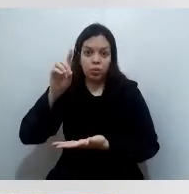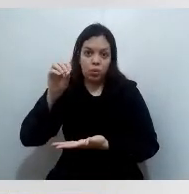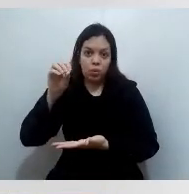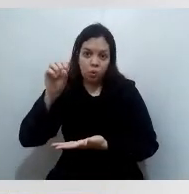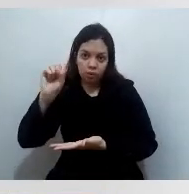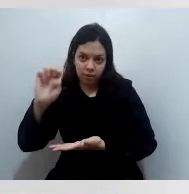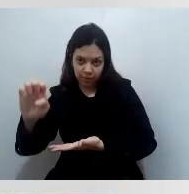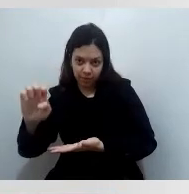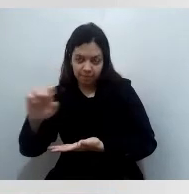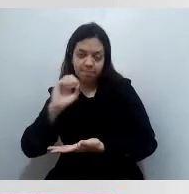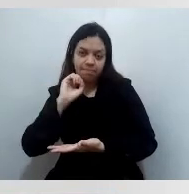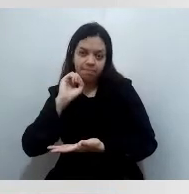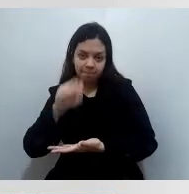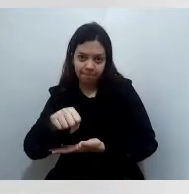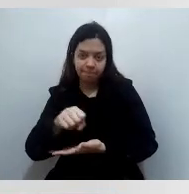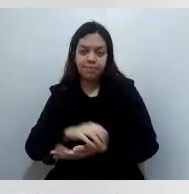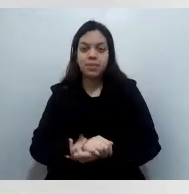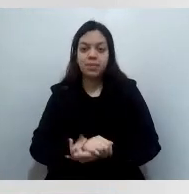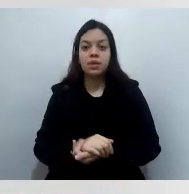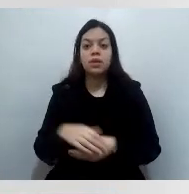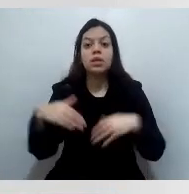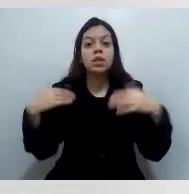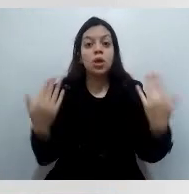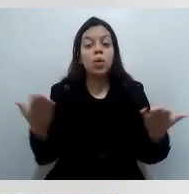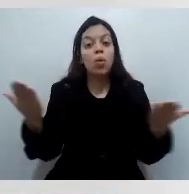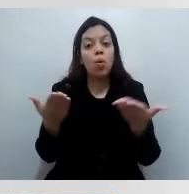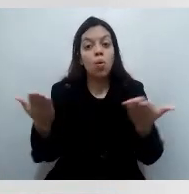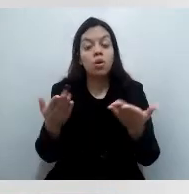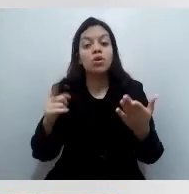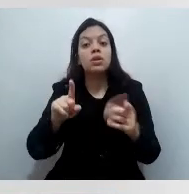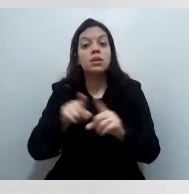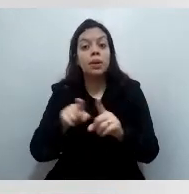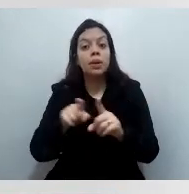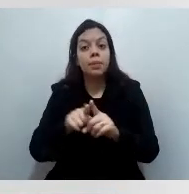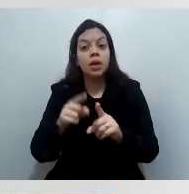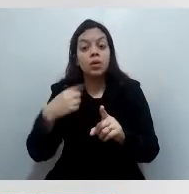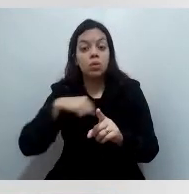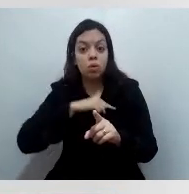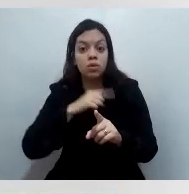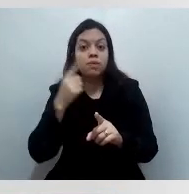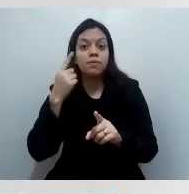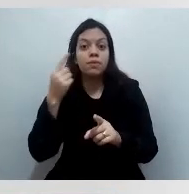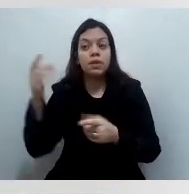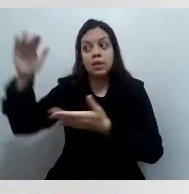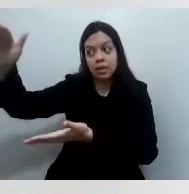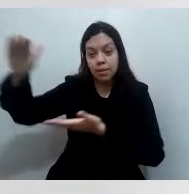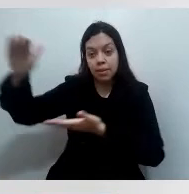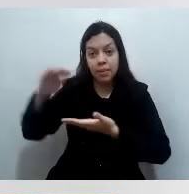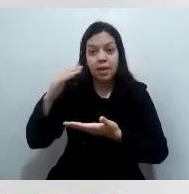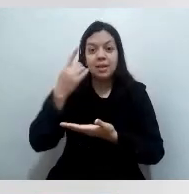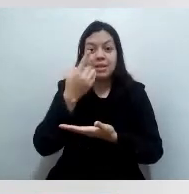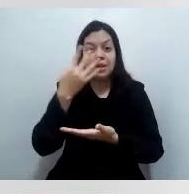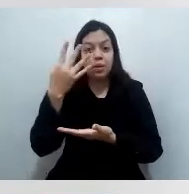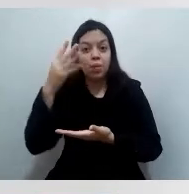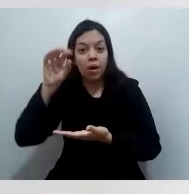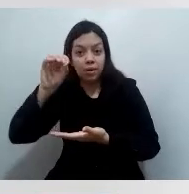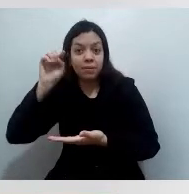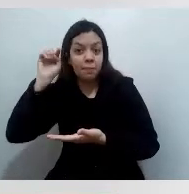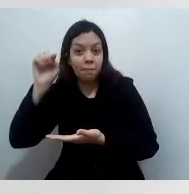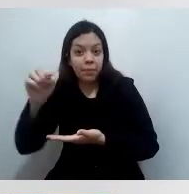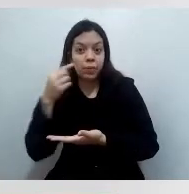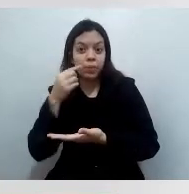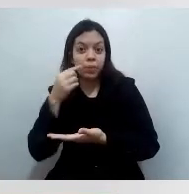hoje, nós vamos estar recebendo em torno de 240 mil doses com a possibilidade